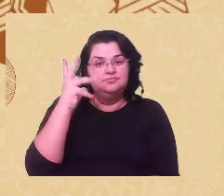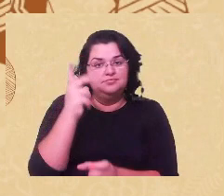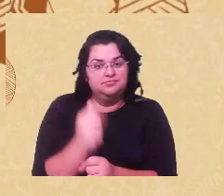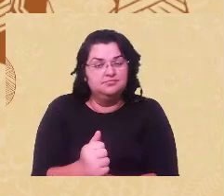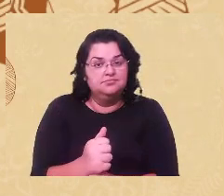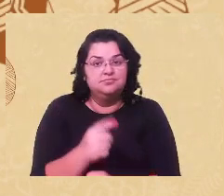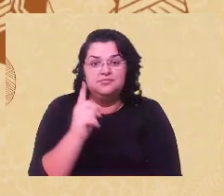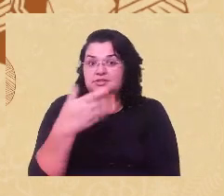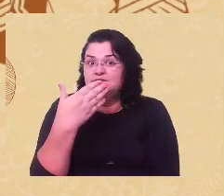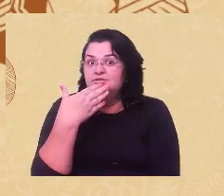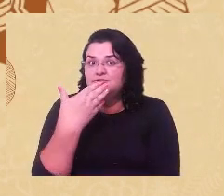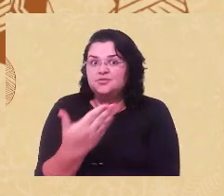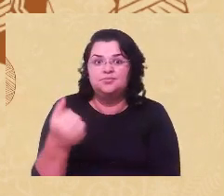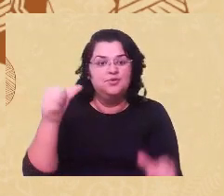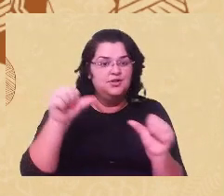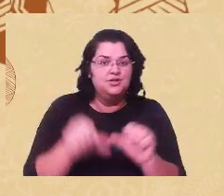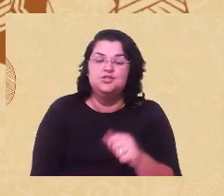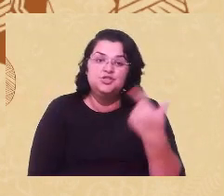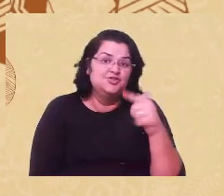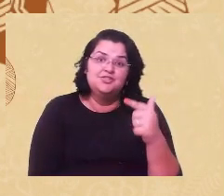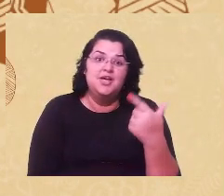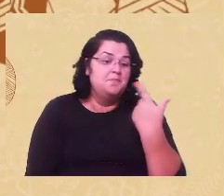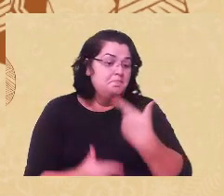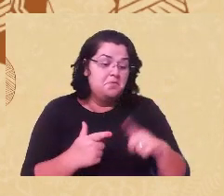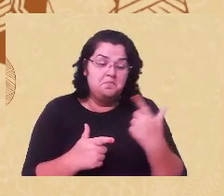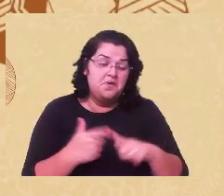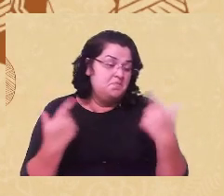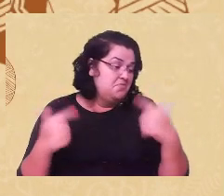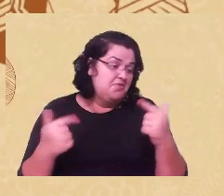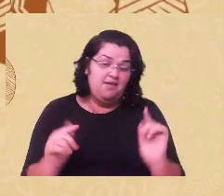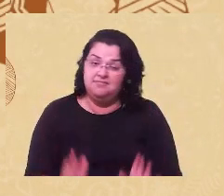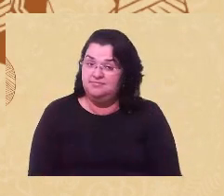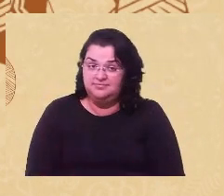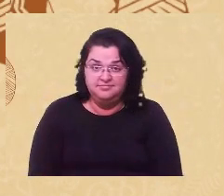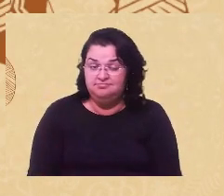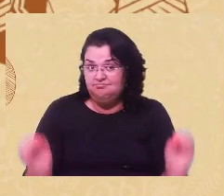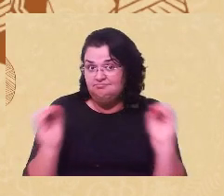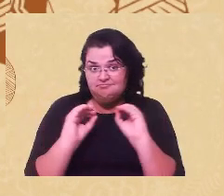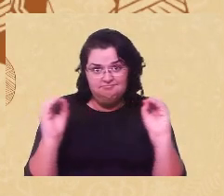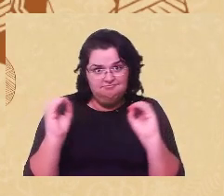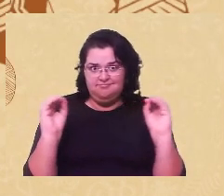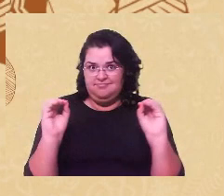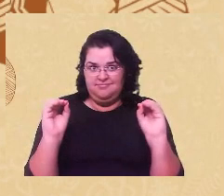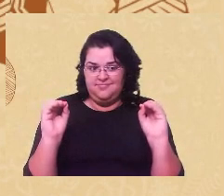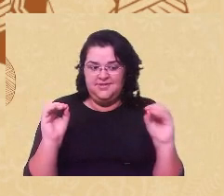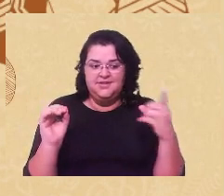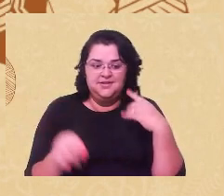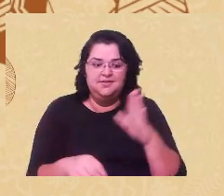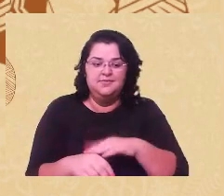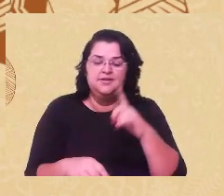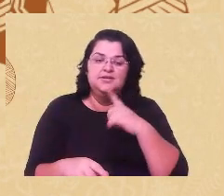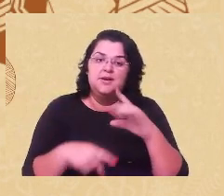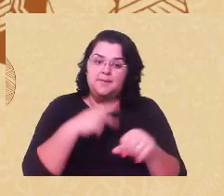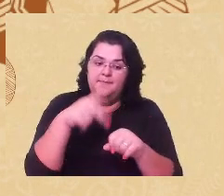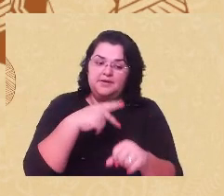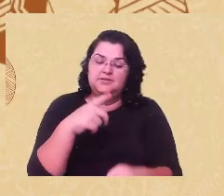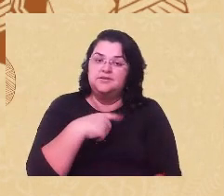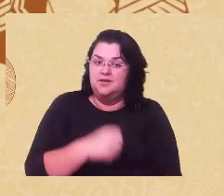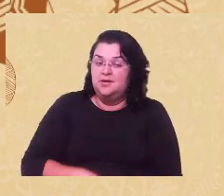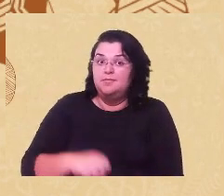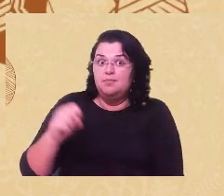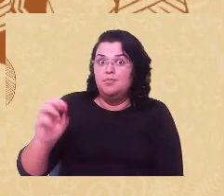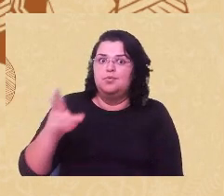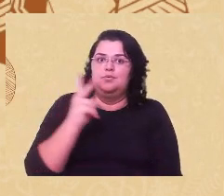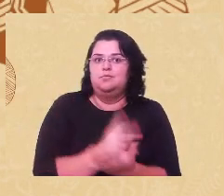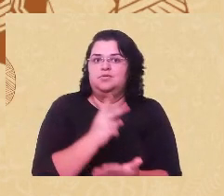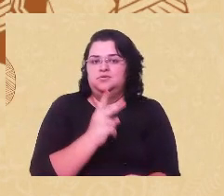tipo de crise, sem nenhum tipo de problema. Enfim, mas a gente também está falando de um país onde o aborto é crime. Então, no mínimo,